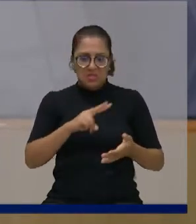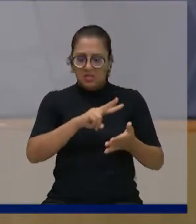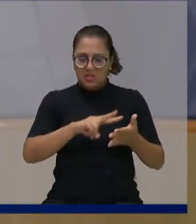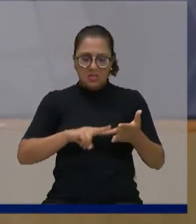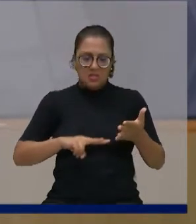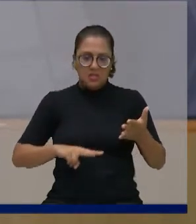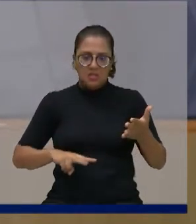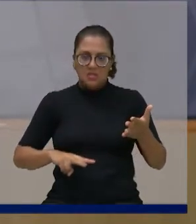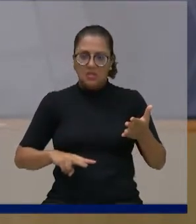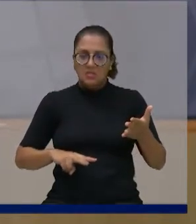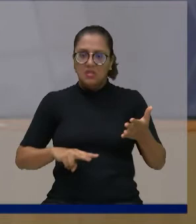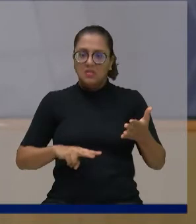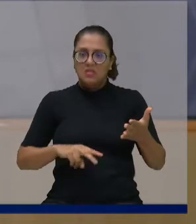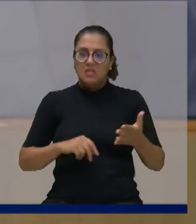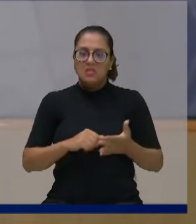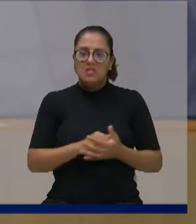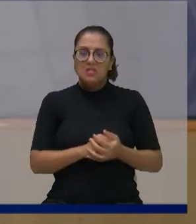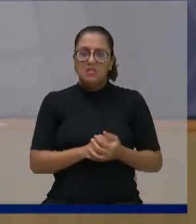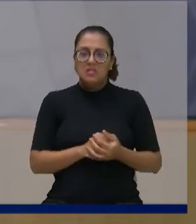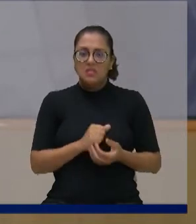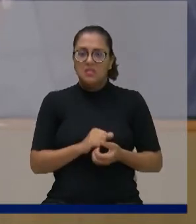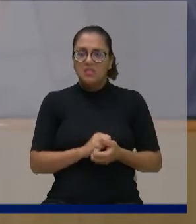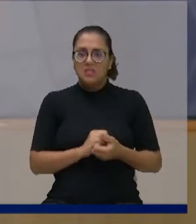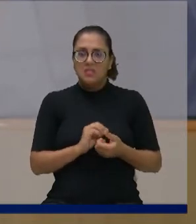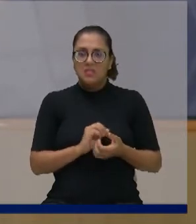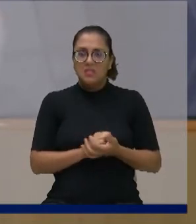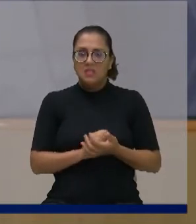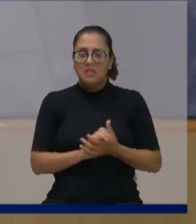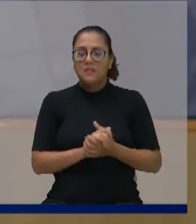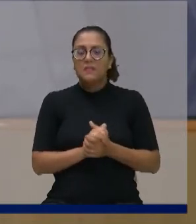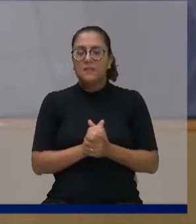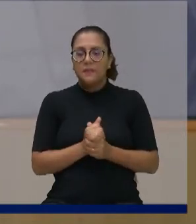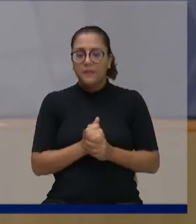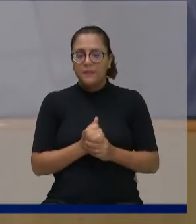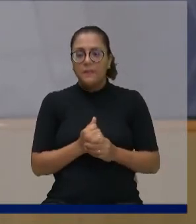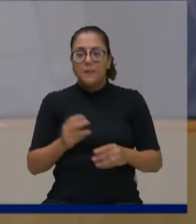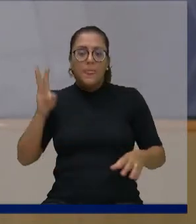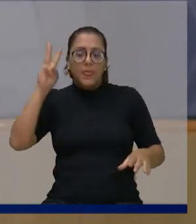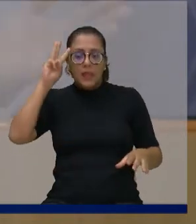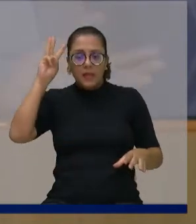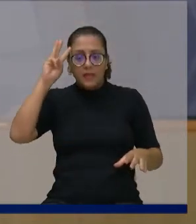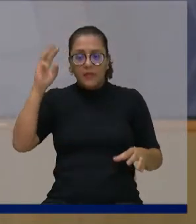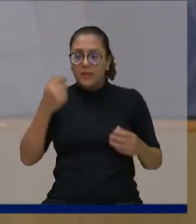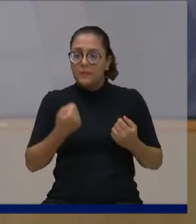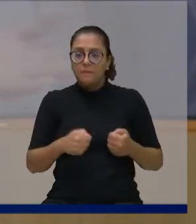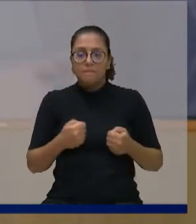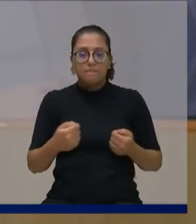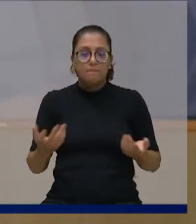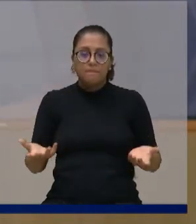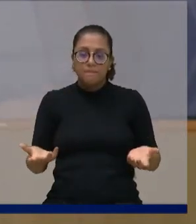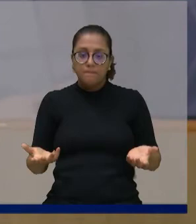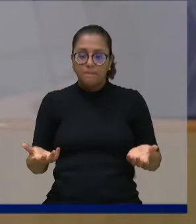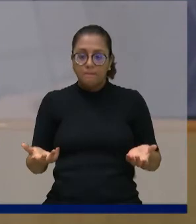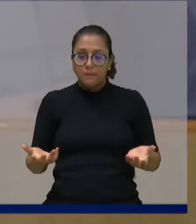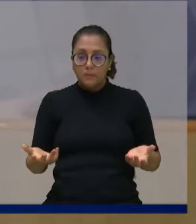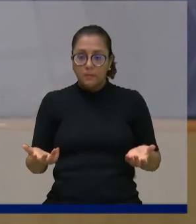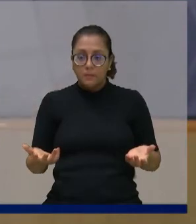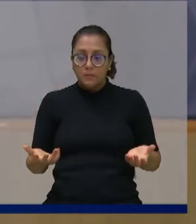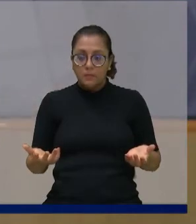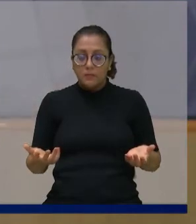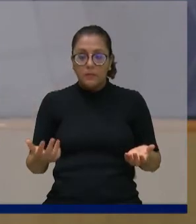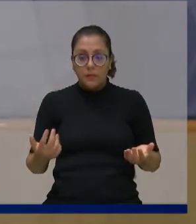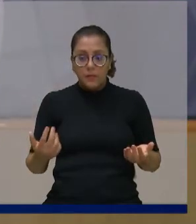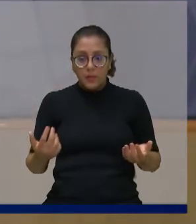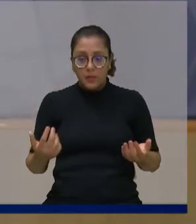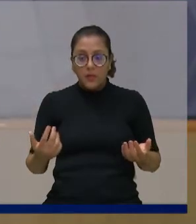dos requerimentos, conforme o artigo 92, inciso 2, das sessões de terça-feira. Nós estamos trabalhando, vamos ter que mudar então. Nós